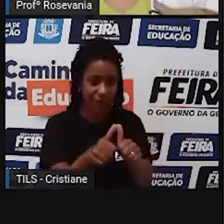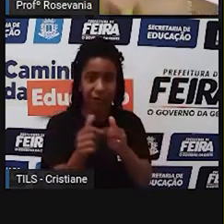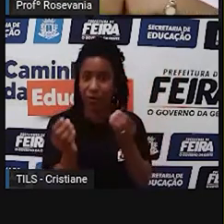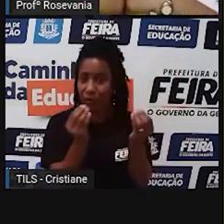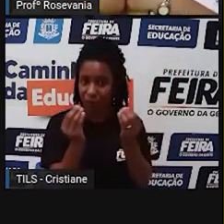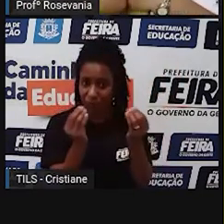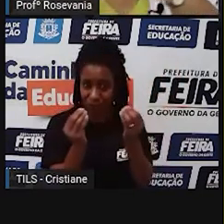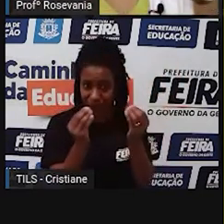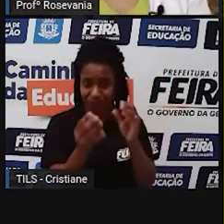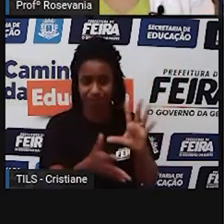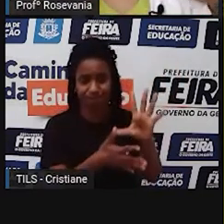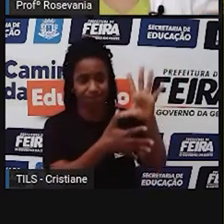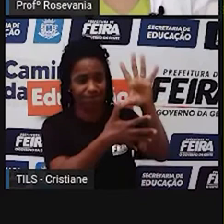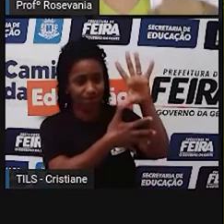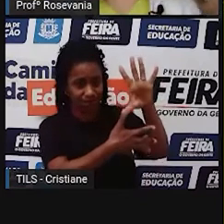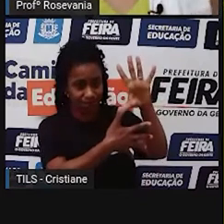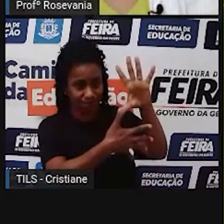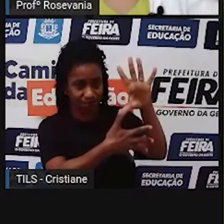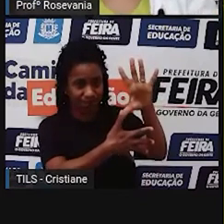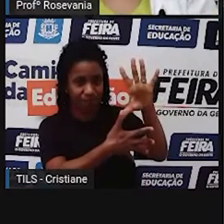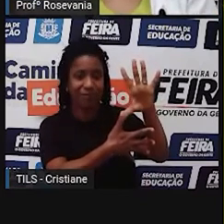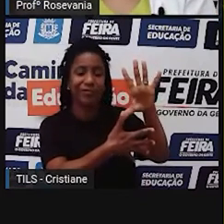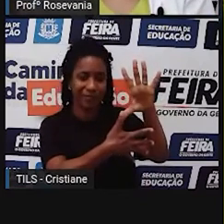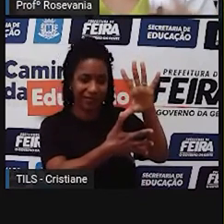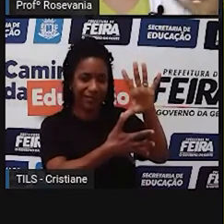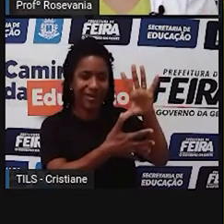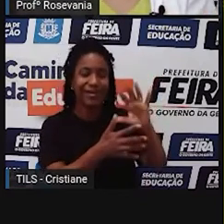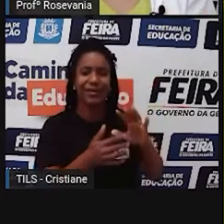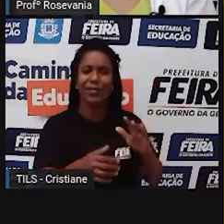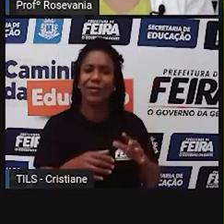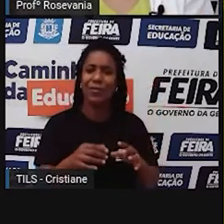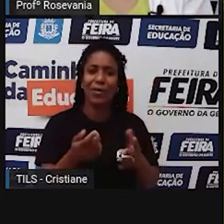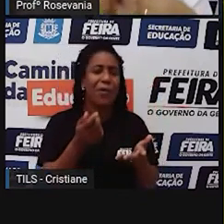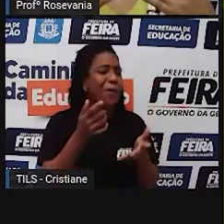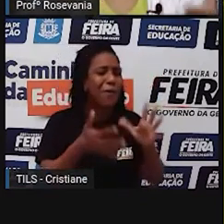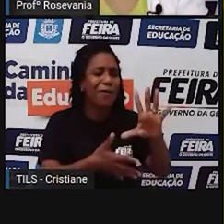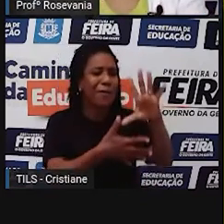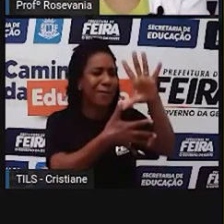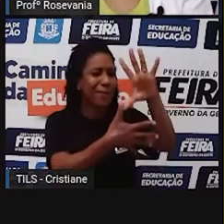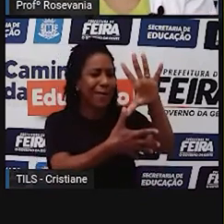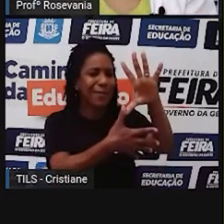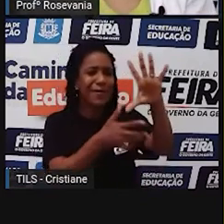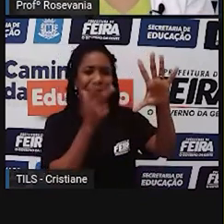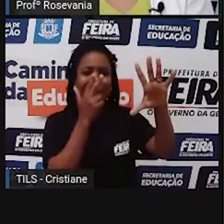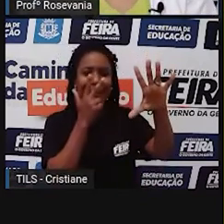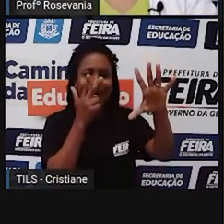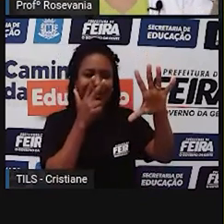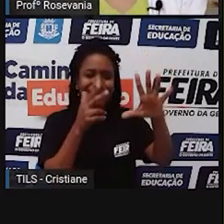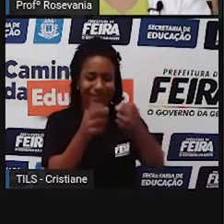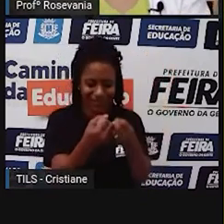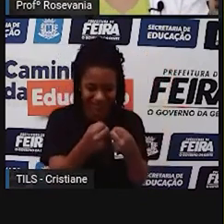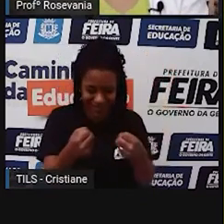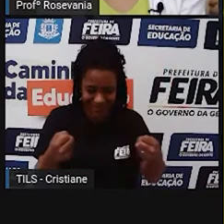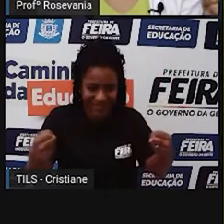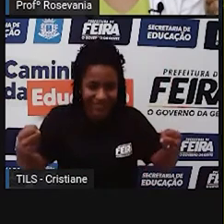mapa, ele é tipo como se você forrasse alguma coisa, como se fosse uma toalha, você bota ele deitado, aí claro que a gente vê o mapa assim,